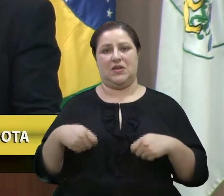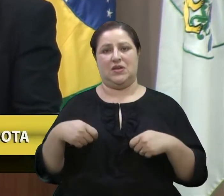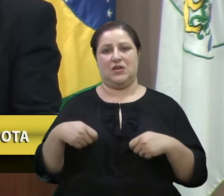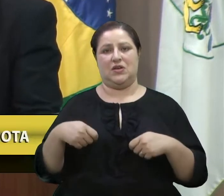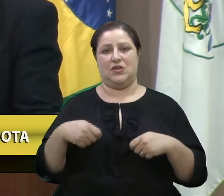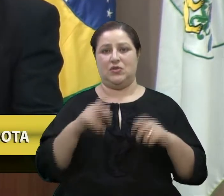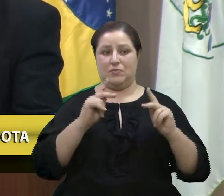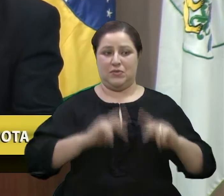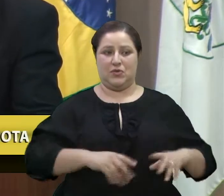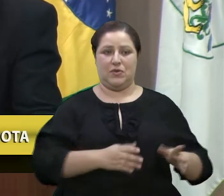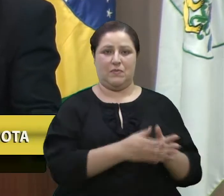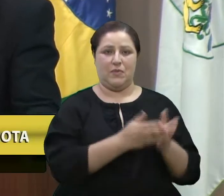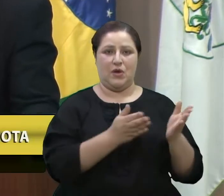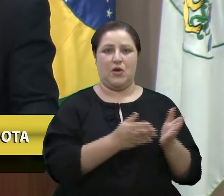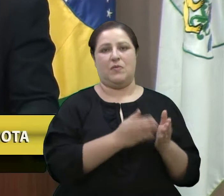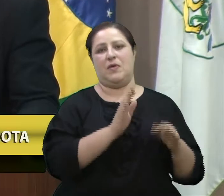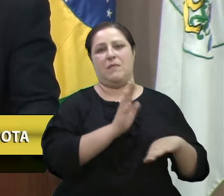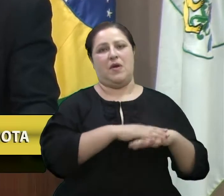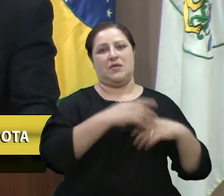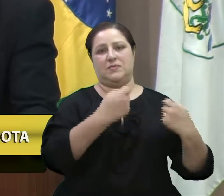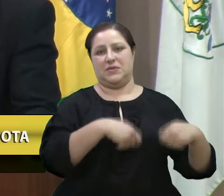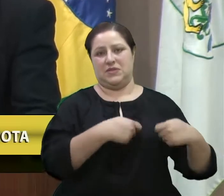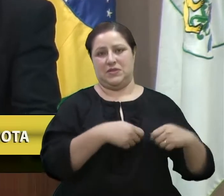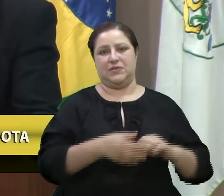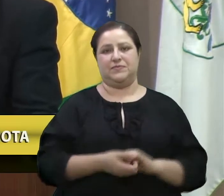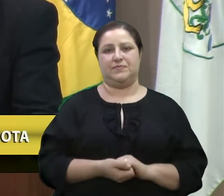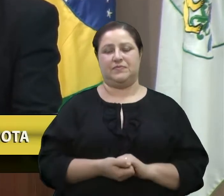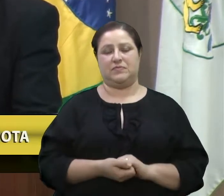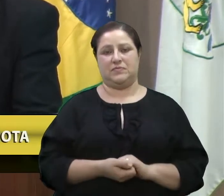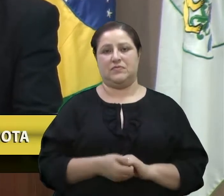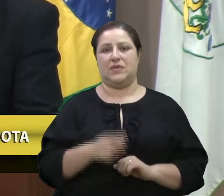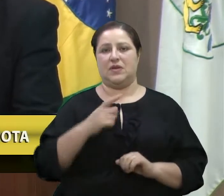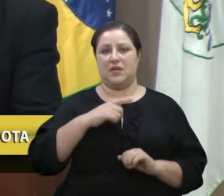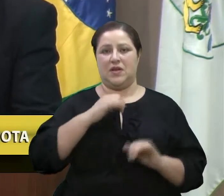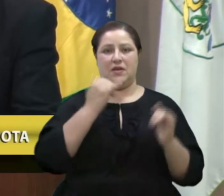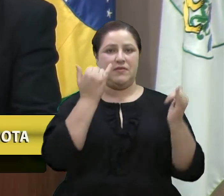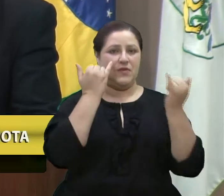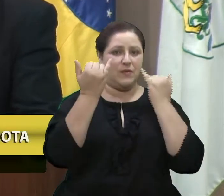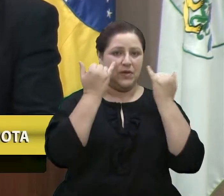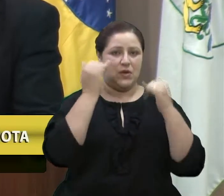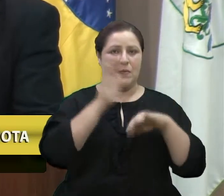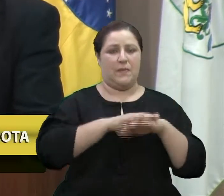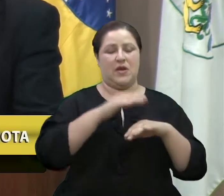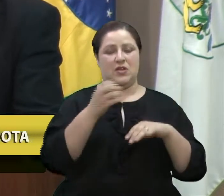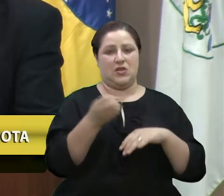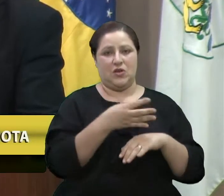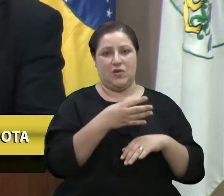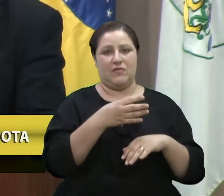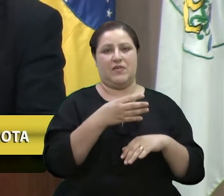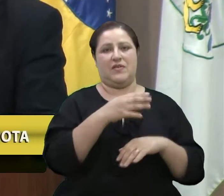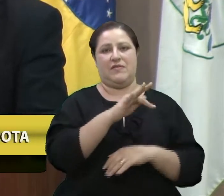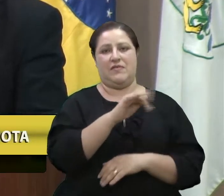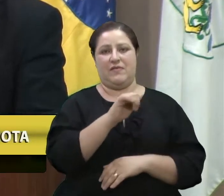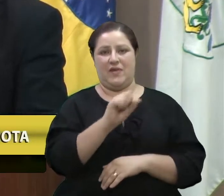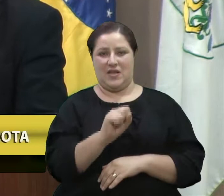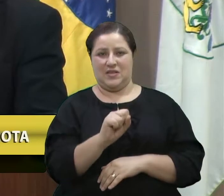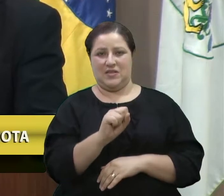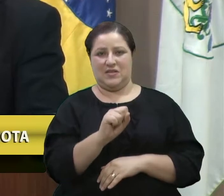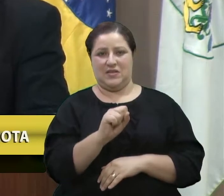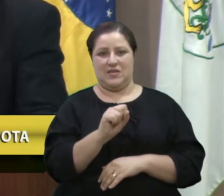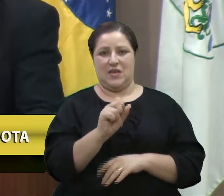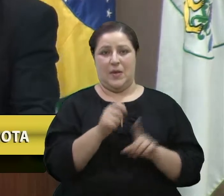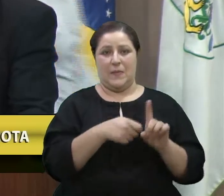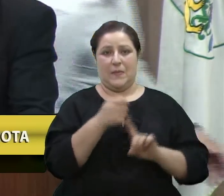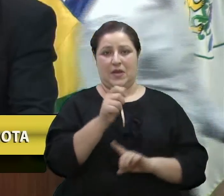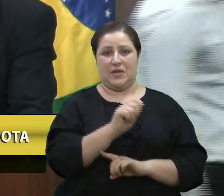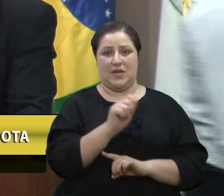pobres e dos mais necessitados. Os dados mais recentes da Fundação de Assistência Social, a FAS, de agosto,